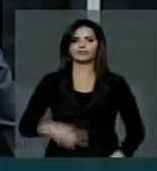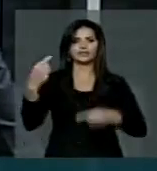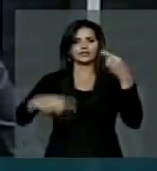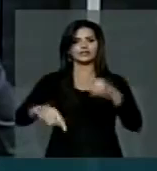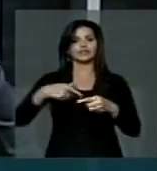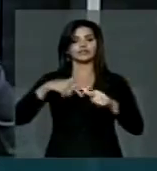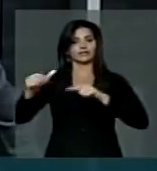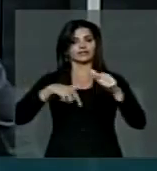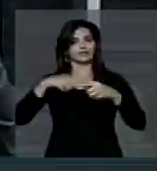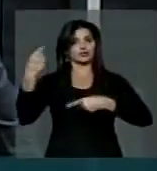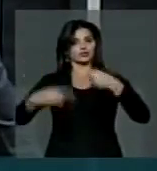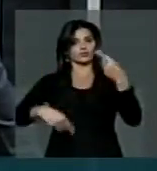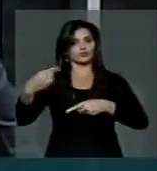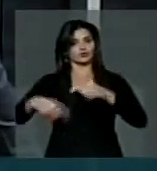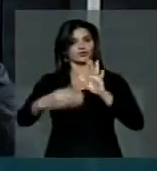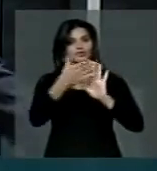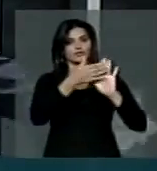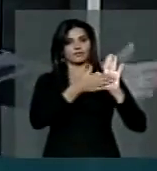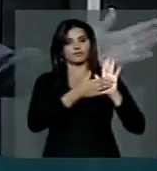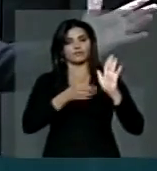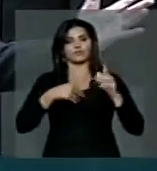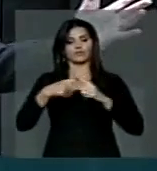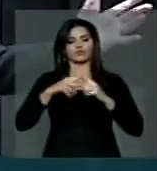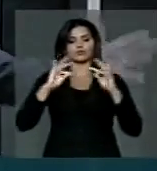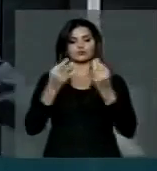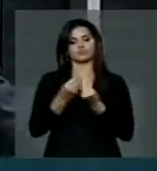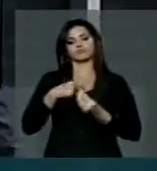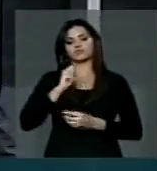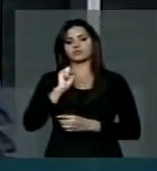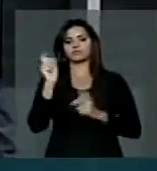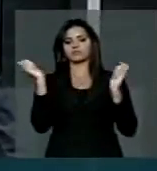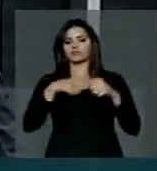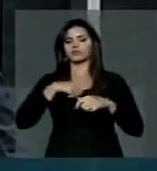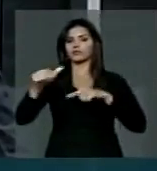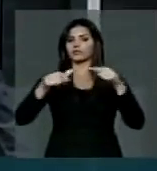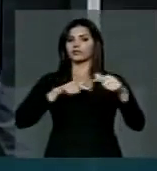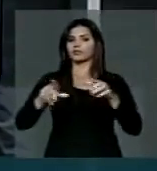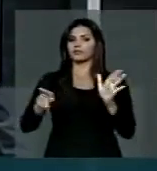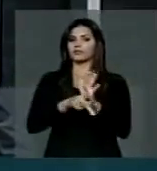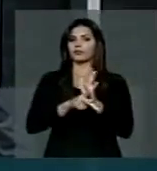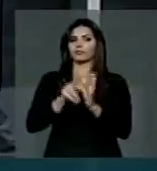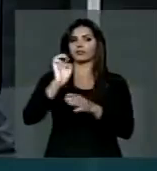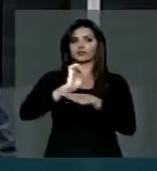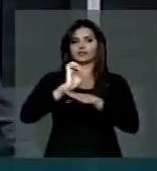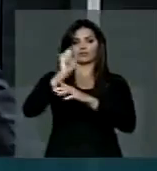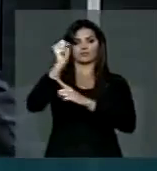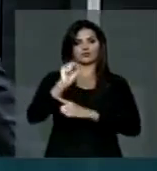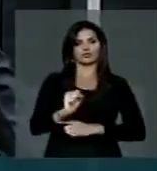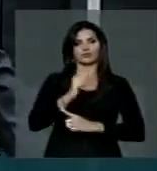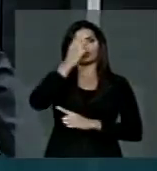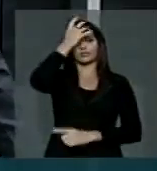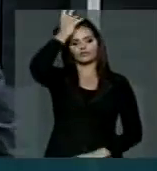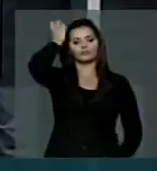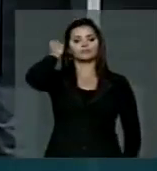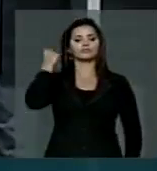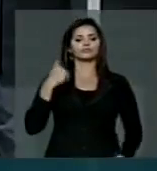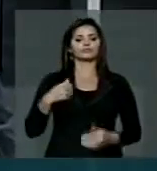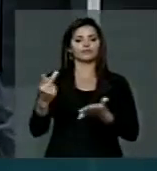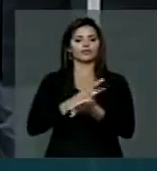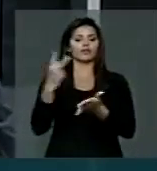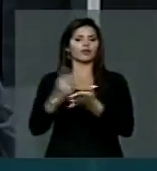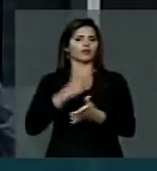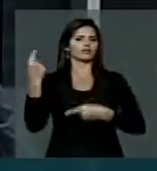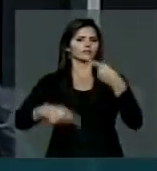trabalhada, está sendo, se podemos dizer assim, trabalhada lá no estado de Sergipe. Política completamente equivocada,